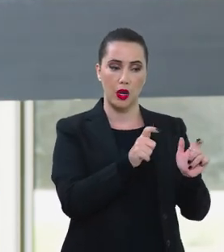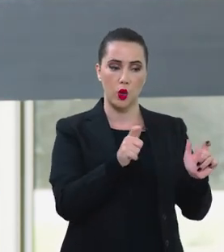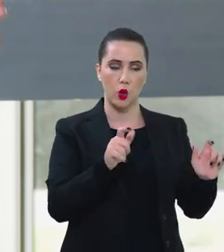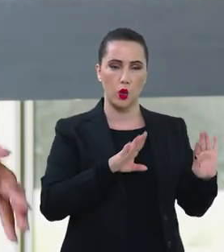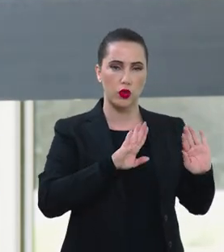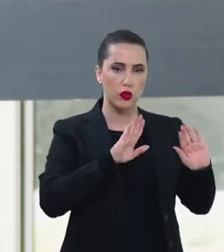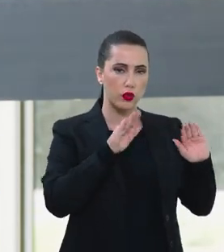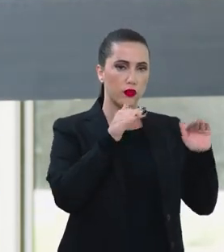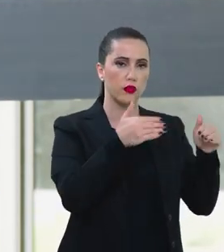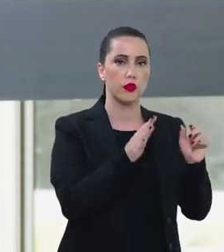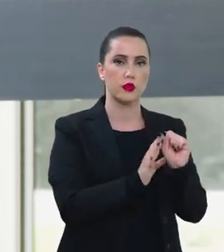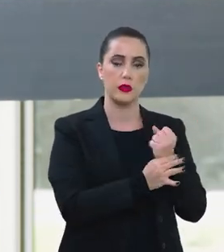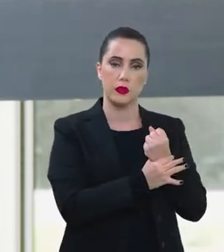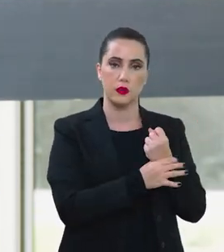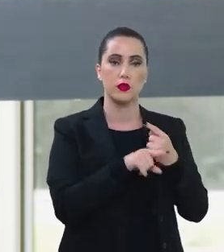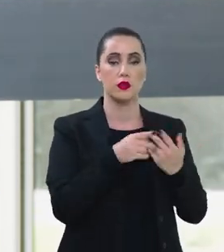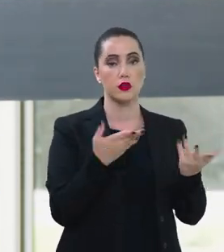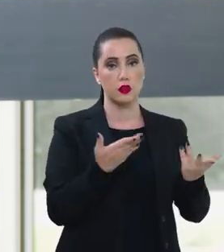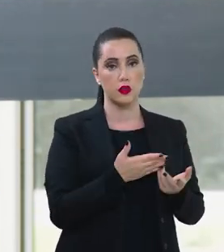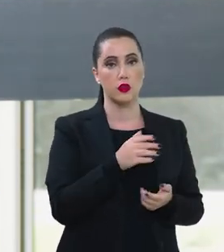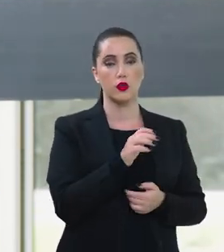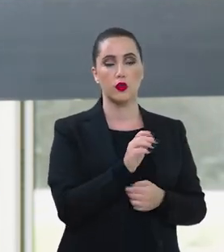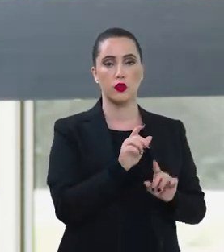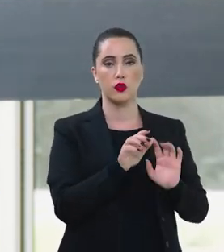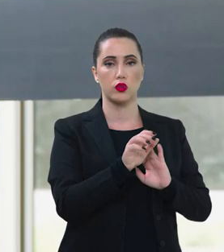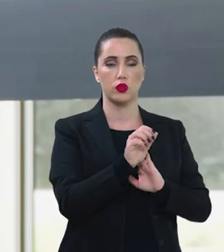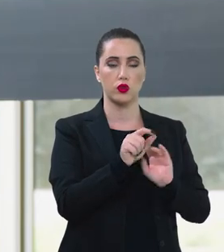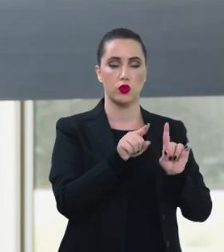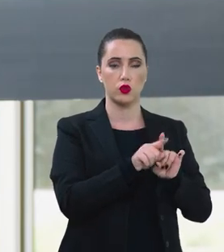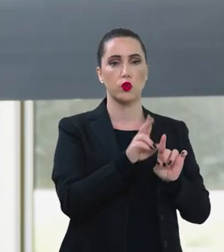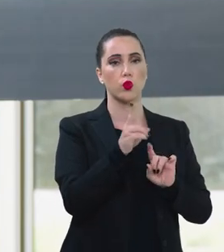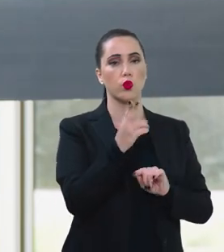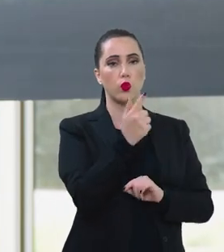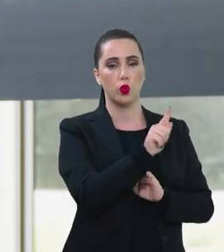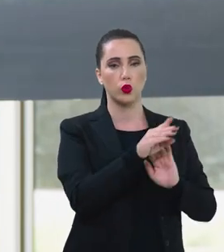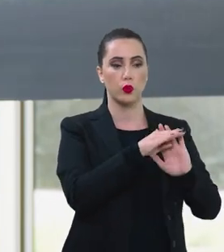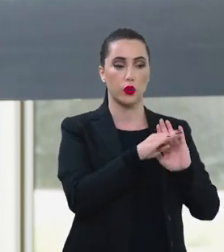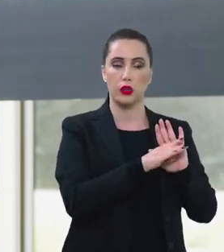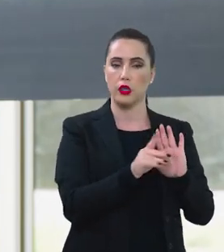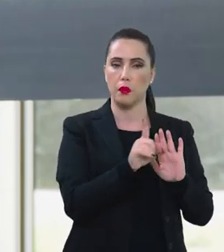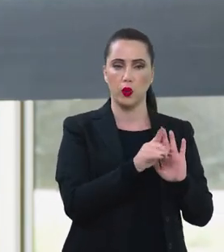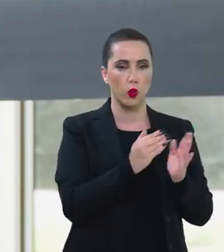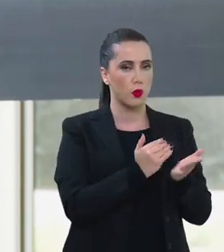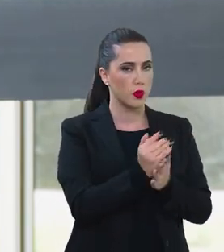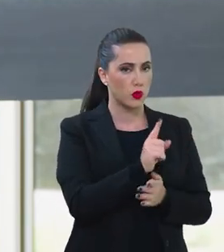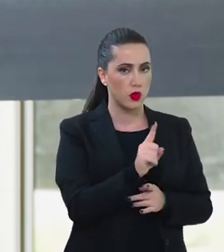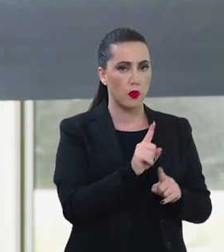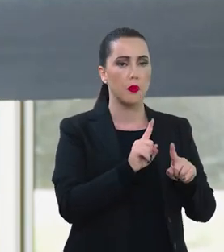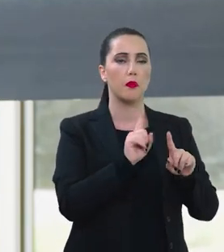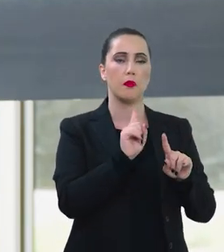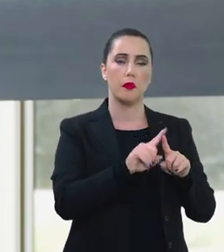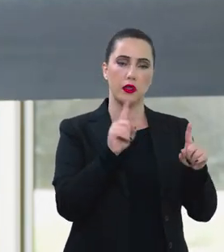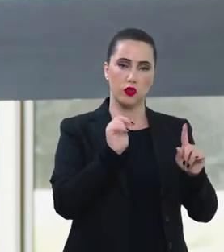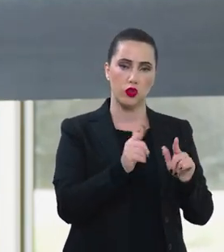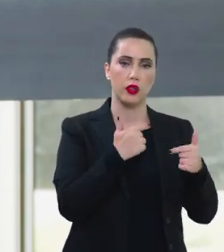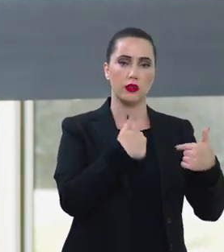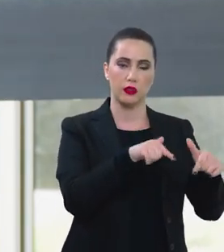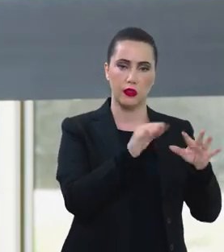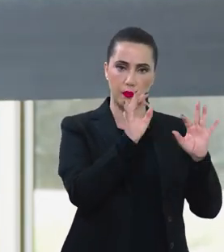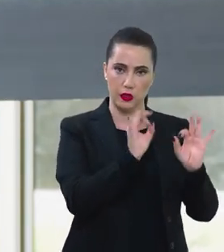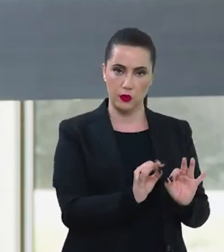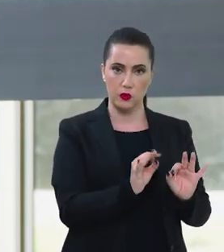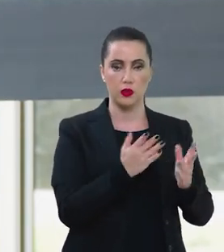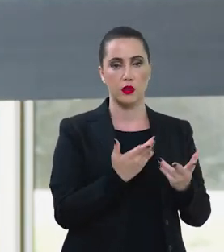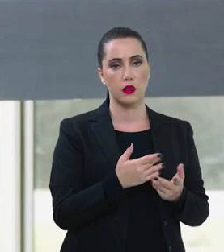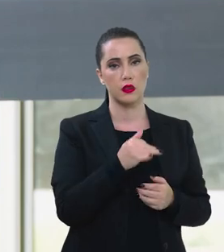é mais amplo nessa prescrição de segurança. E aí, o AMAS, ele não foi lançado oficialmente, mas já tem ações concretas. Por